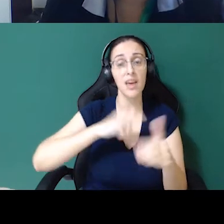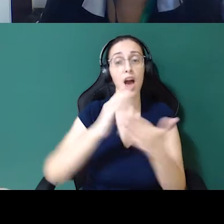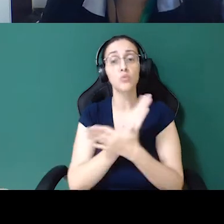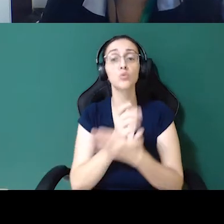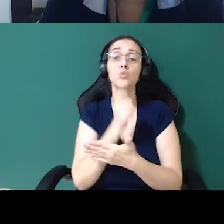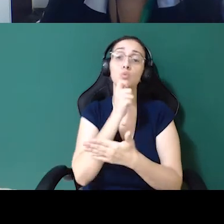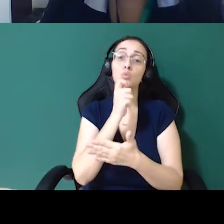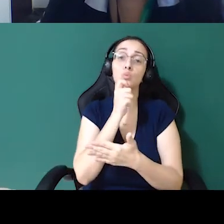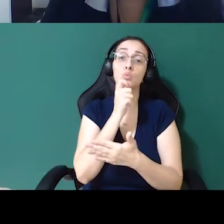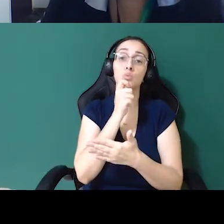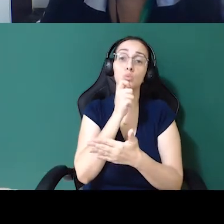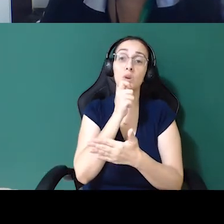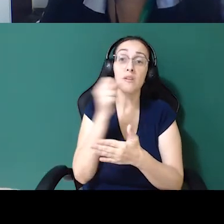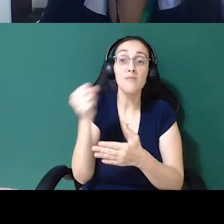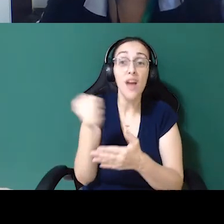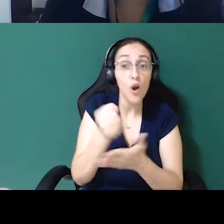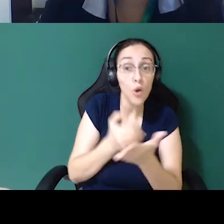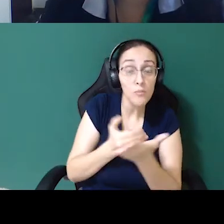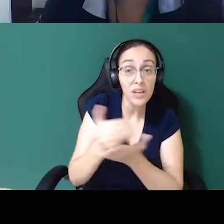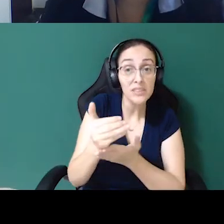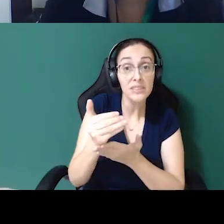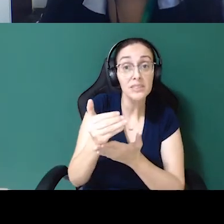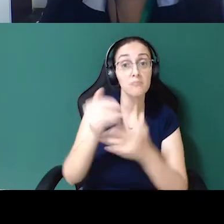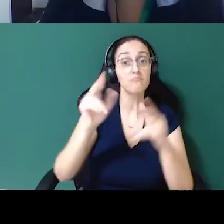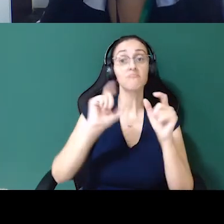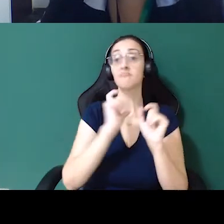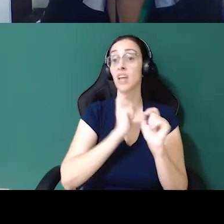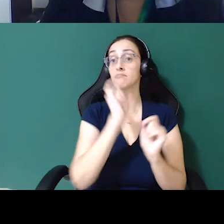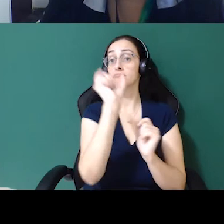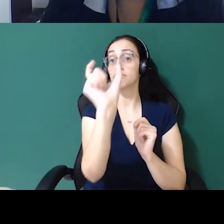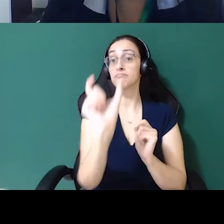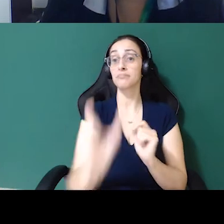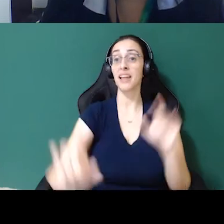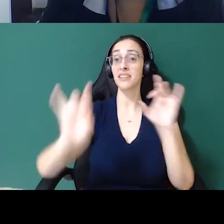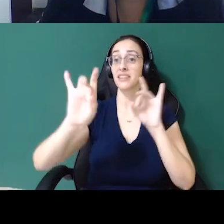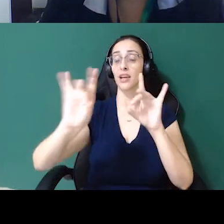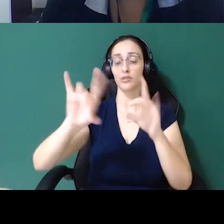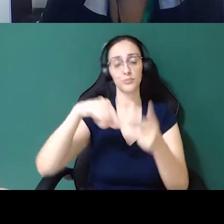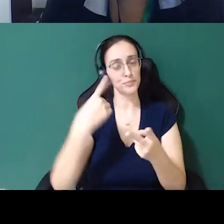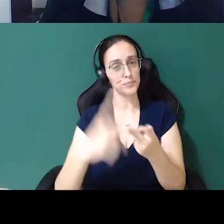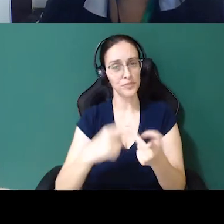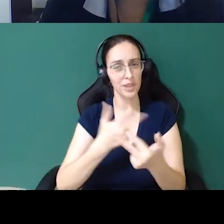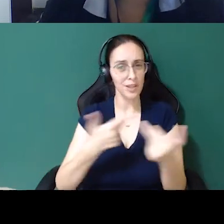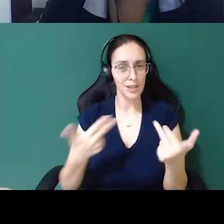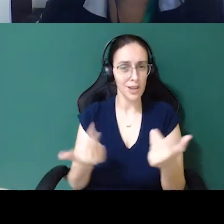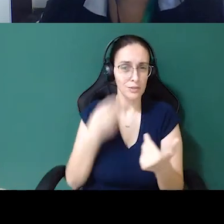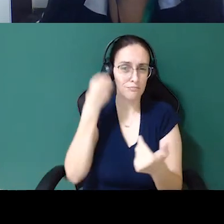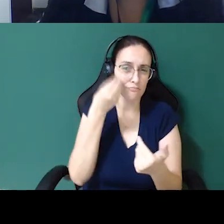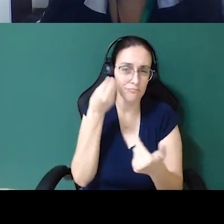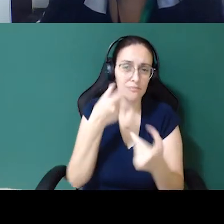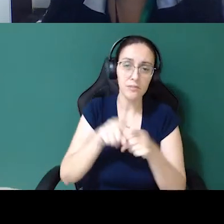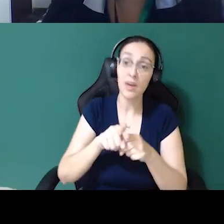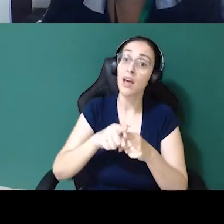ali de insegurança, tem uma lacuna dos termos técnicos, que essa vivência, ela é obtida só na prática.